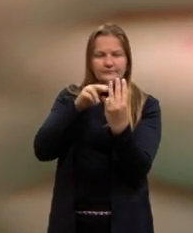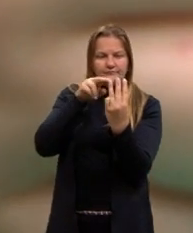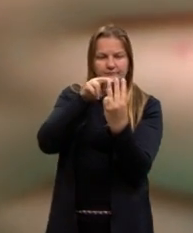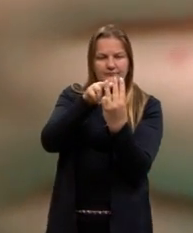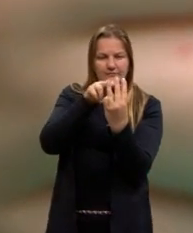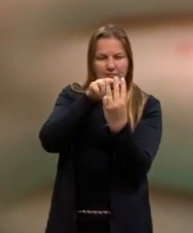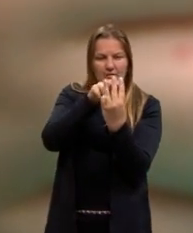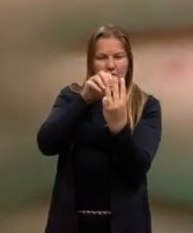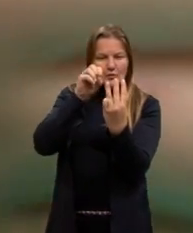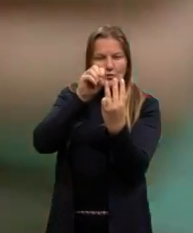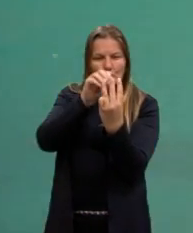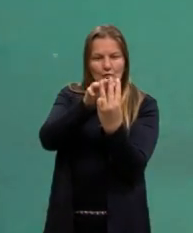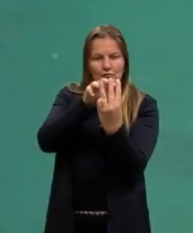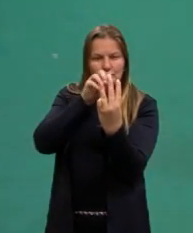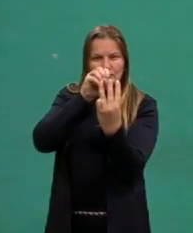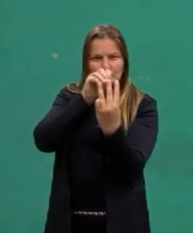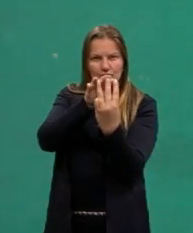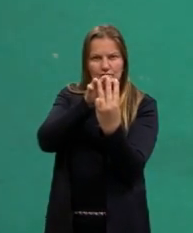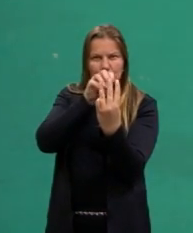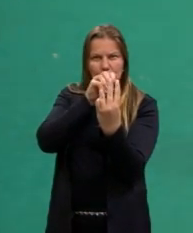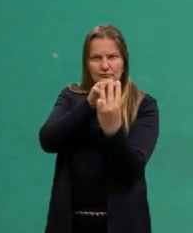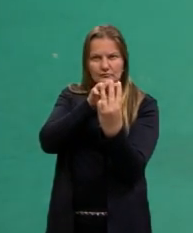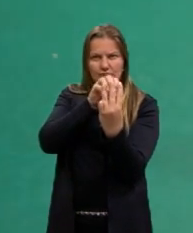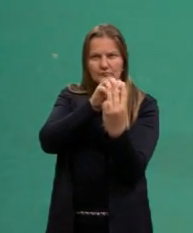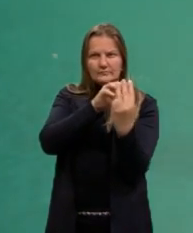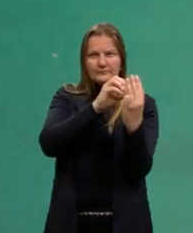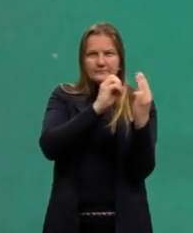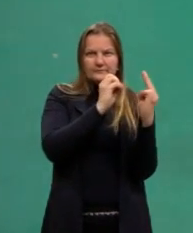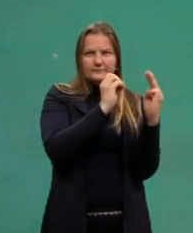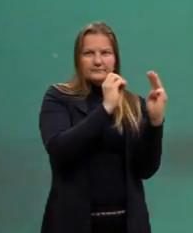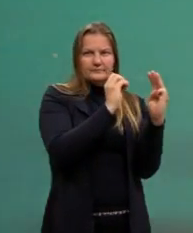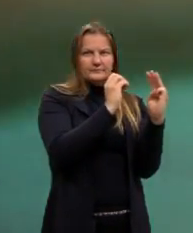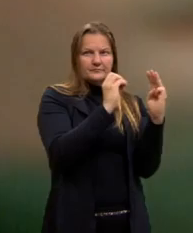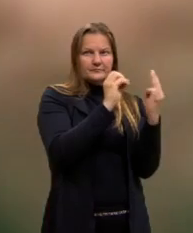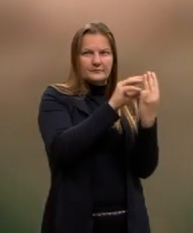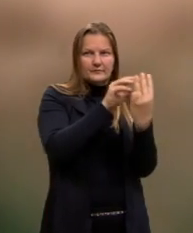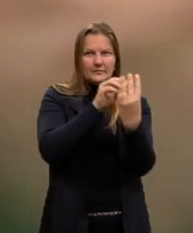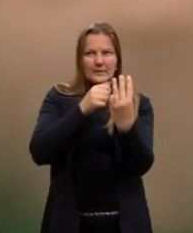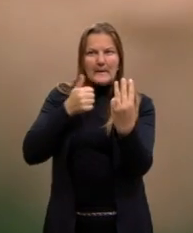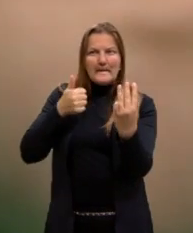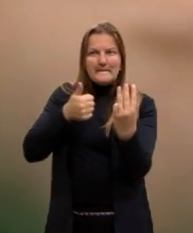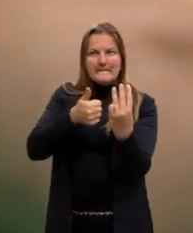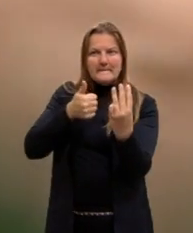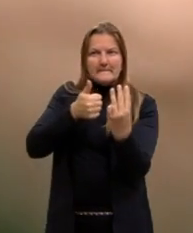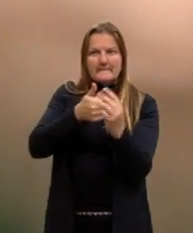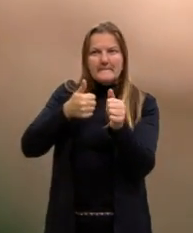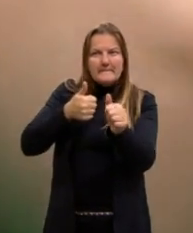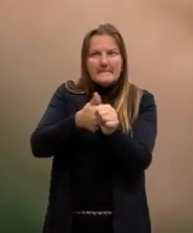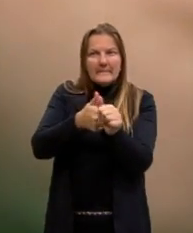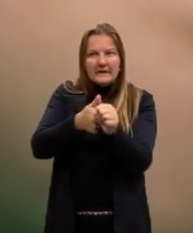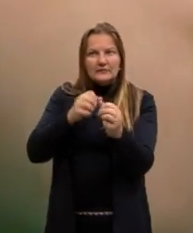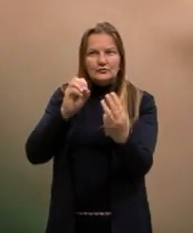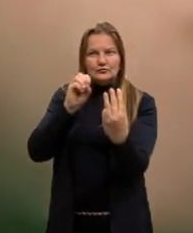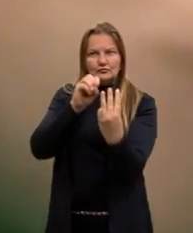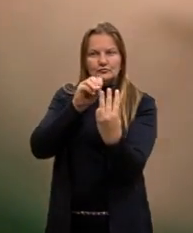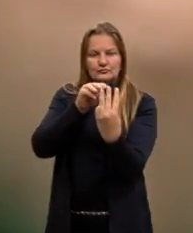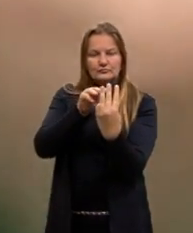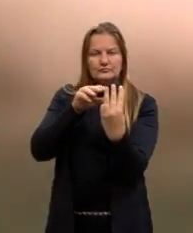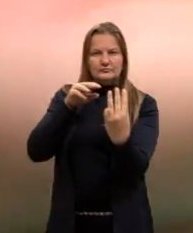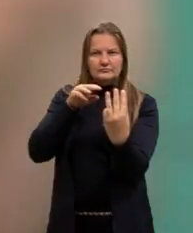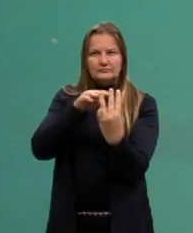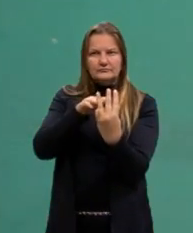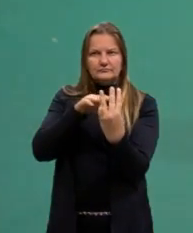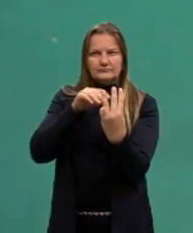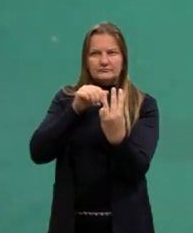buraquinhos, tá? Tem que ser bem em cima. É interessante que coloque, então, o laser próximo, certo? Uma distância próxima aqui do